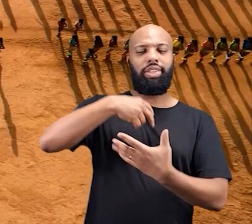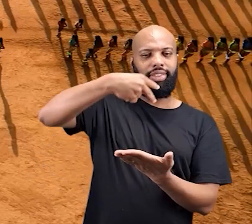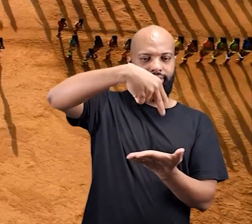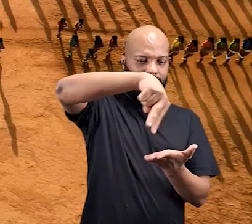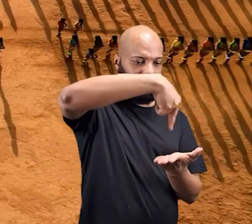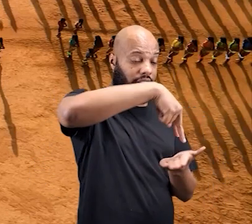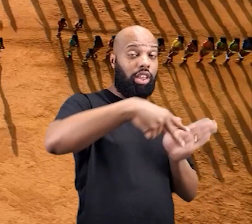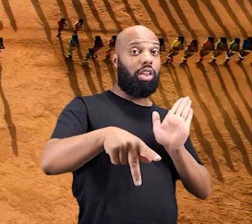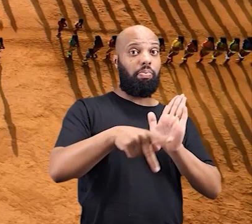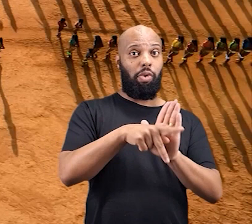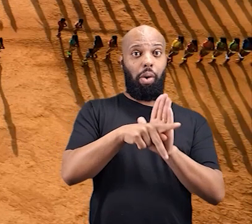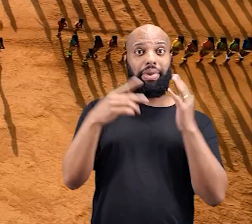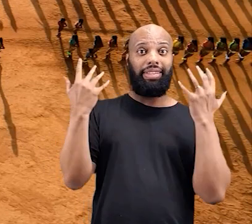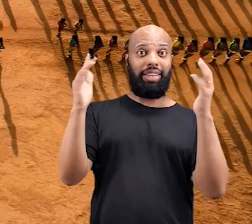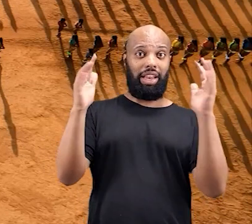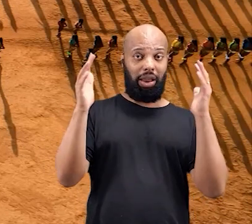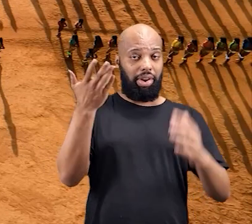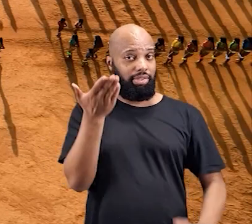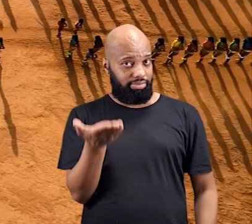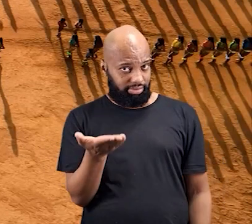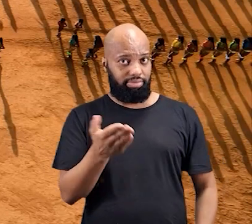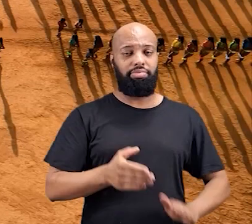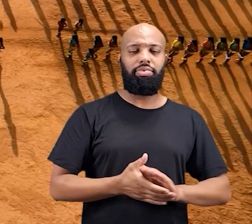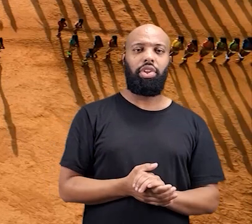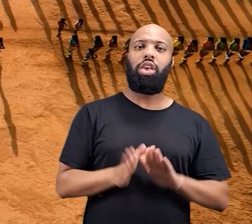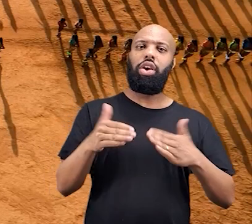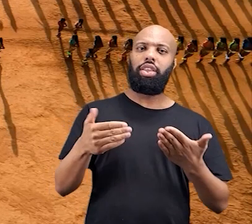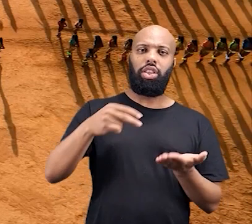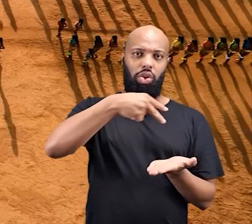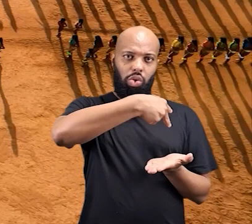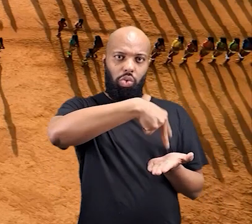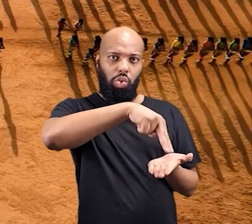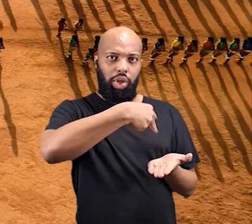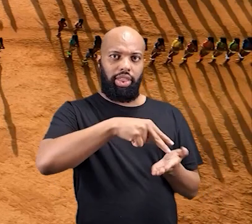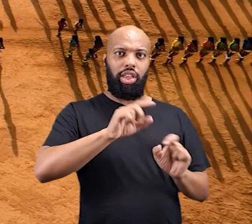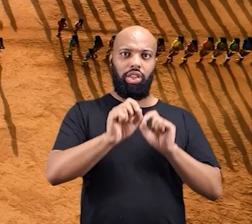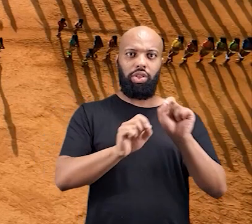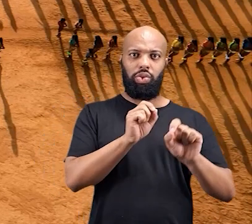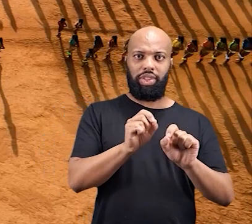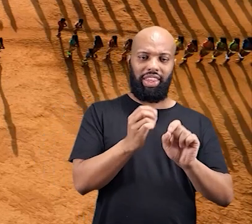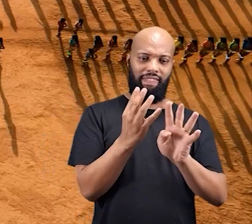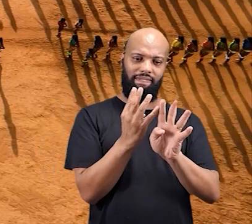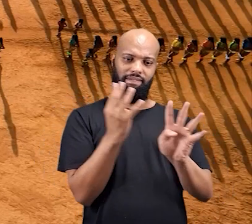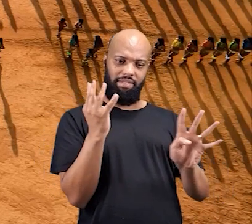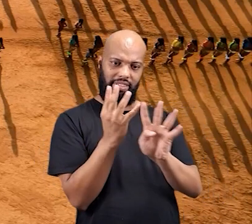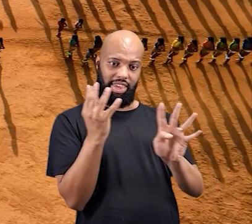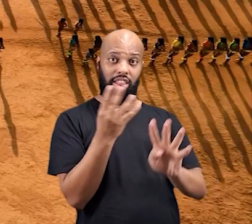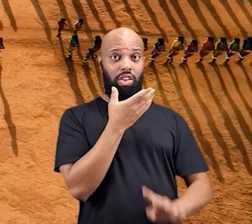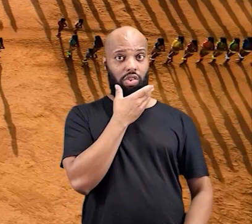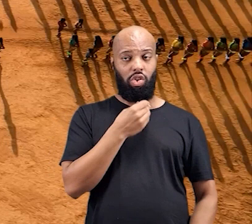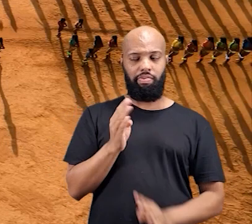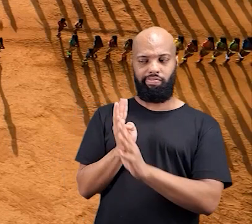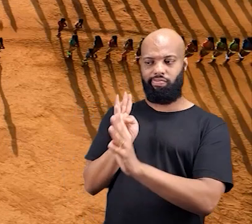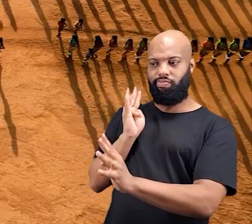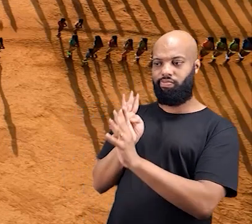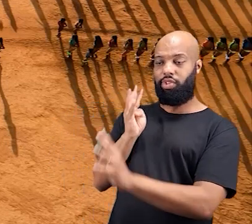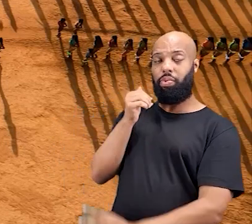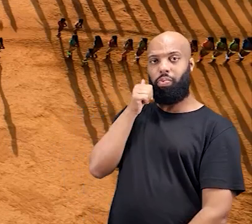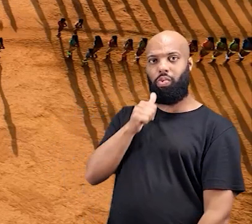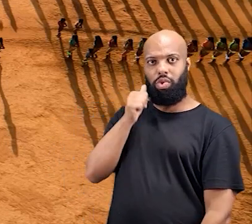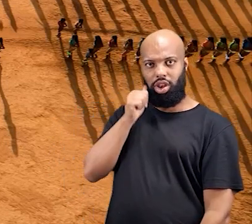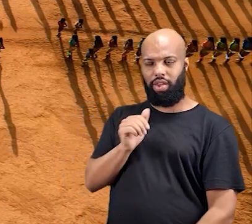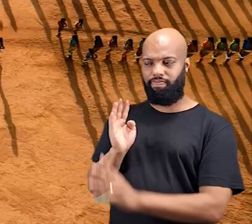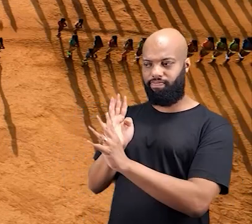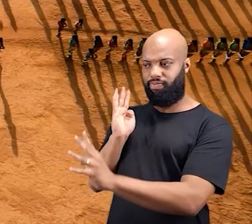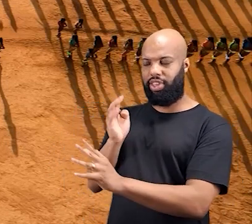maneira que eles dançam, que é típica dessa celebração, né? Que é essa dança em fila. Então, os homens fazem uma